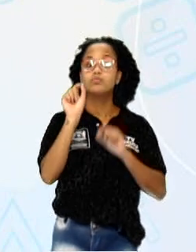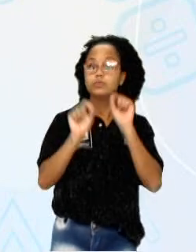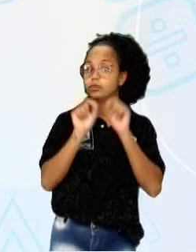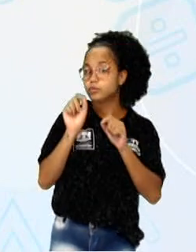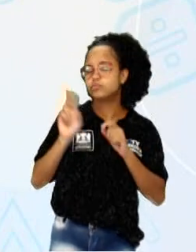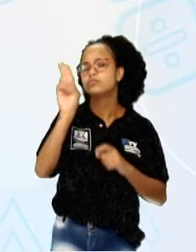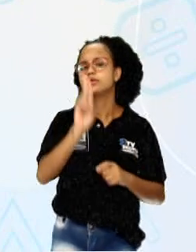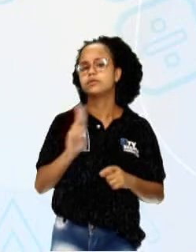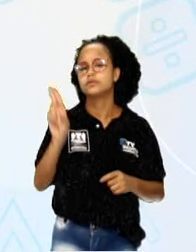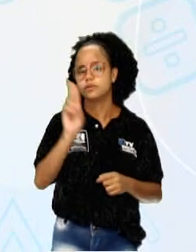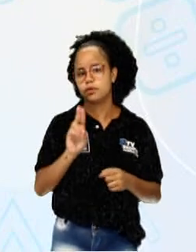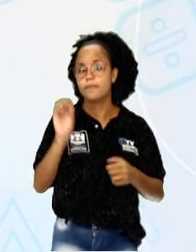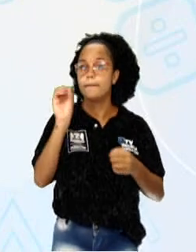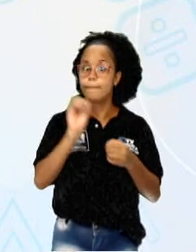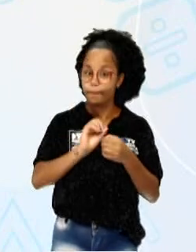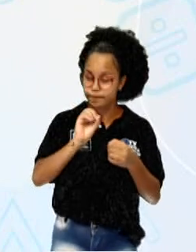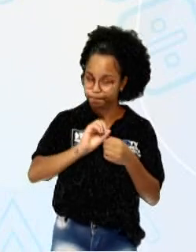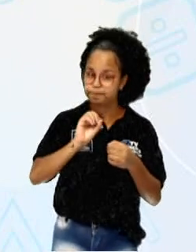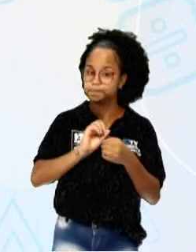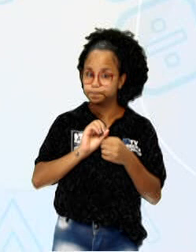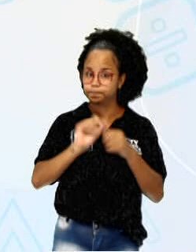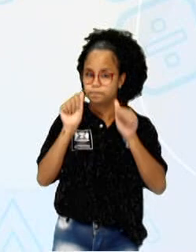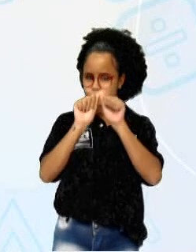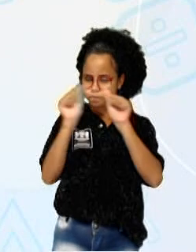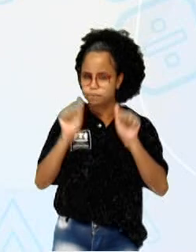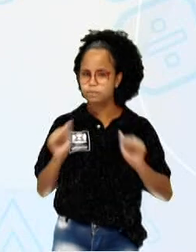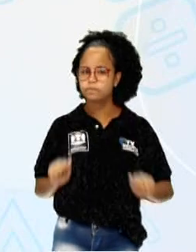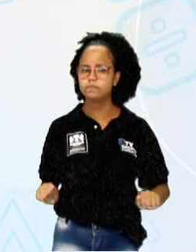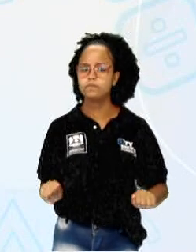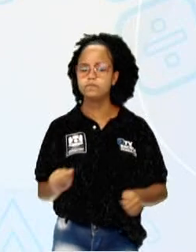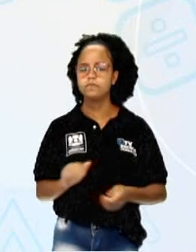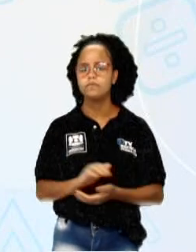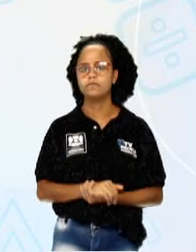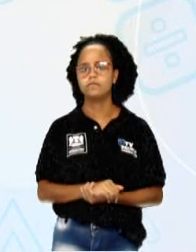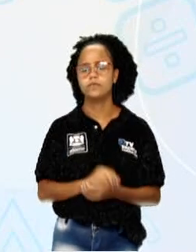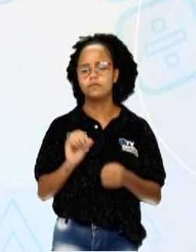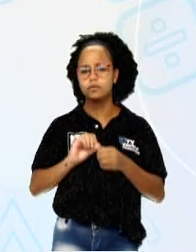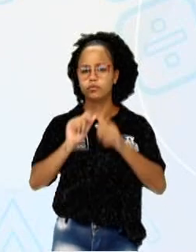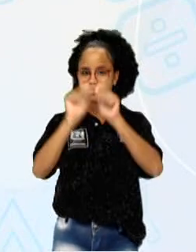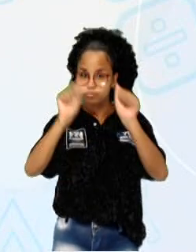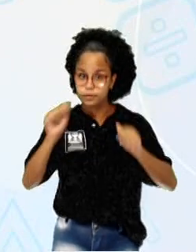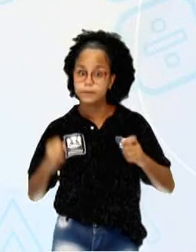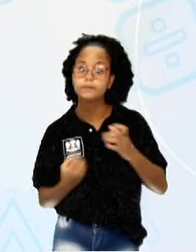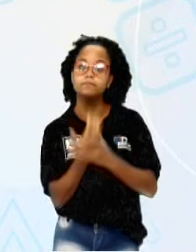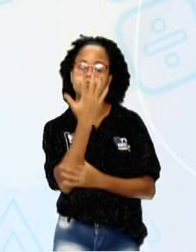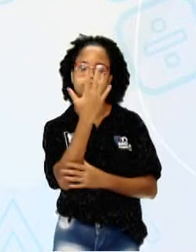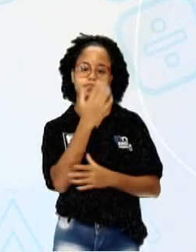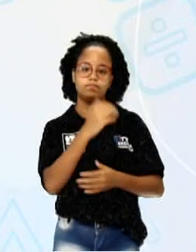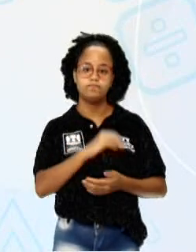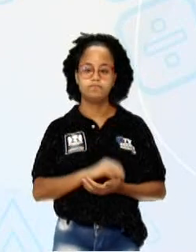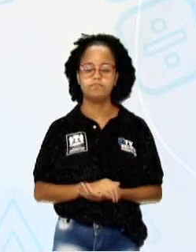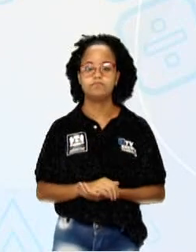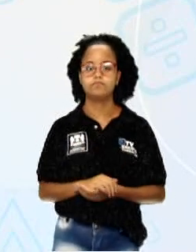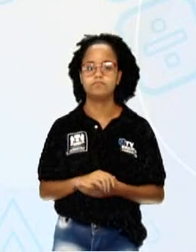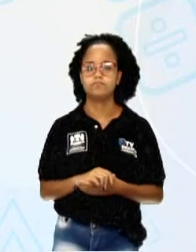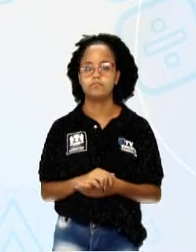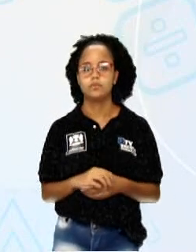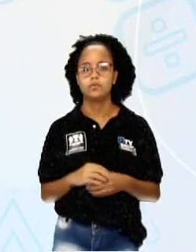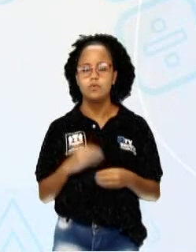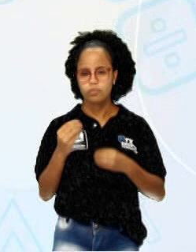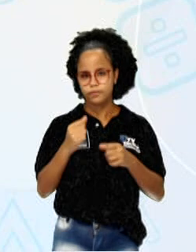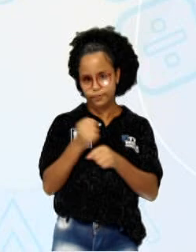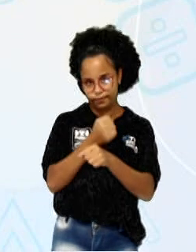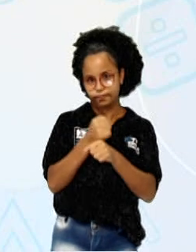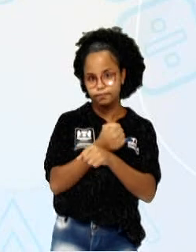para a criação. É o que faz com que a arte aconteça. É o que faz com eu consiga fazer, executar a